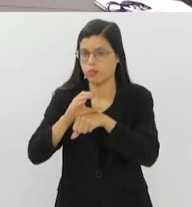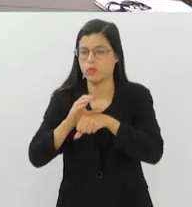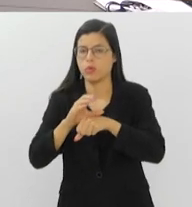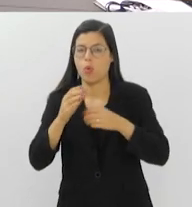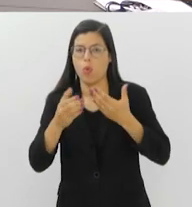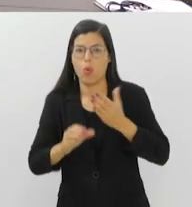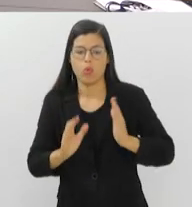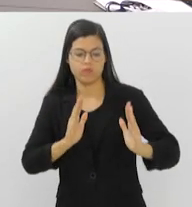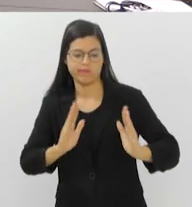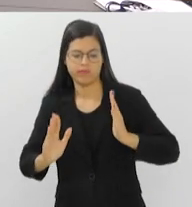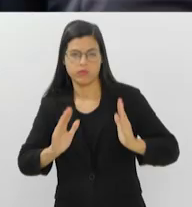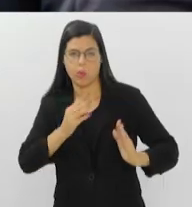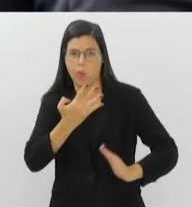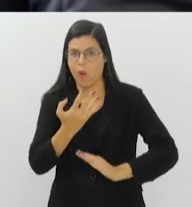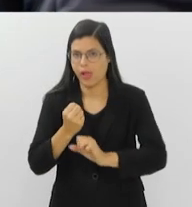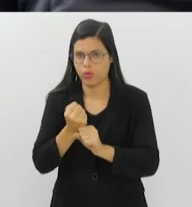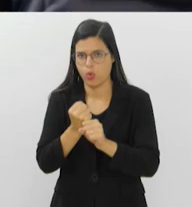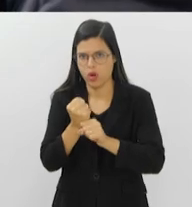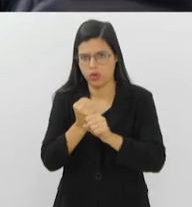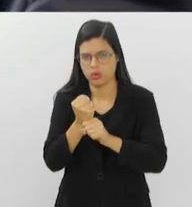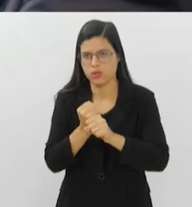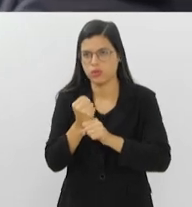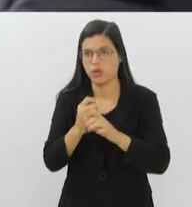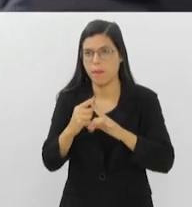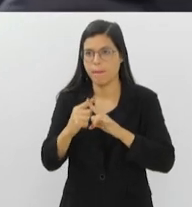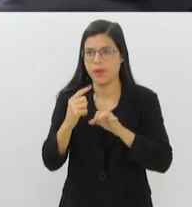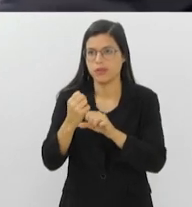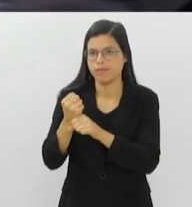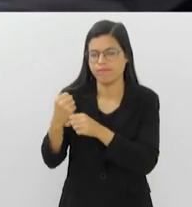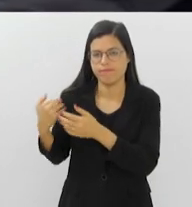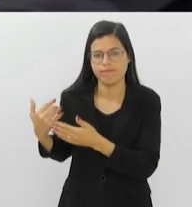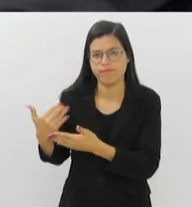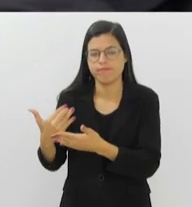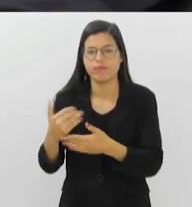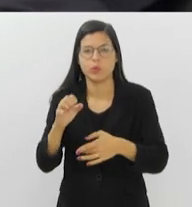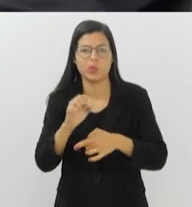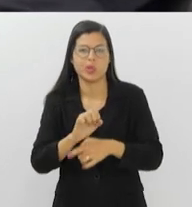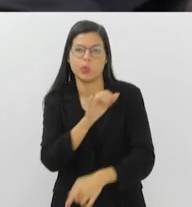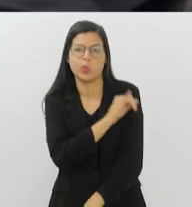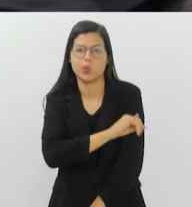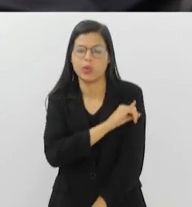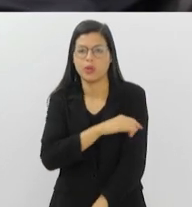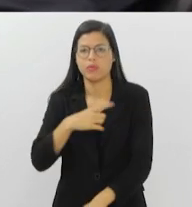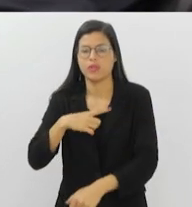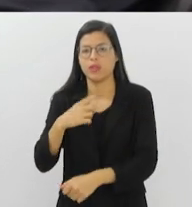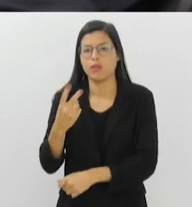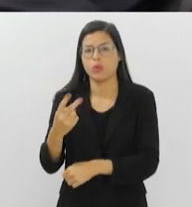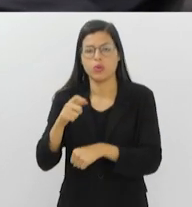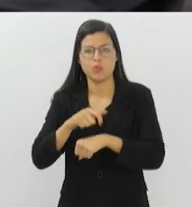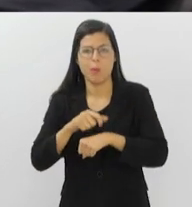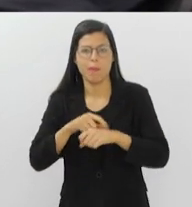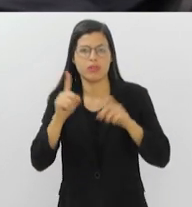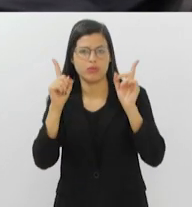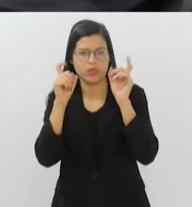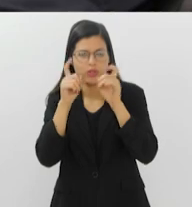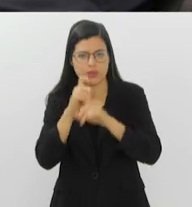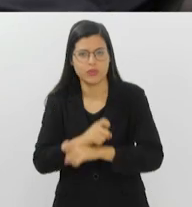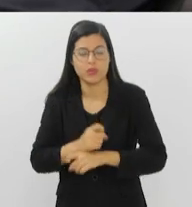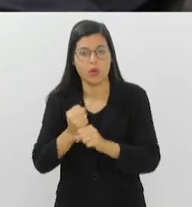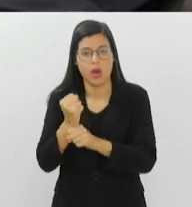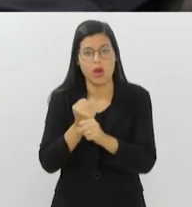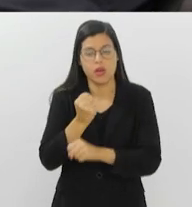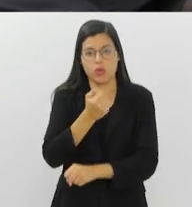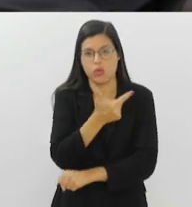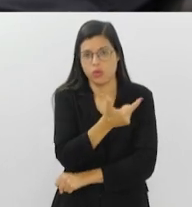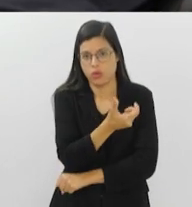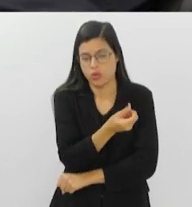máxima de quatro anos. Mas nos últimos anos, o Estado do Rio de Janeiro passou por dois momentos de calamidade. Em 2016,